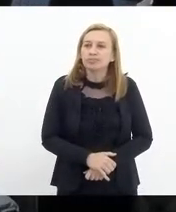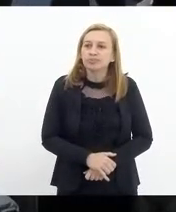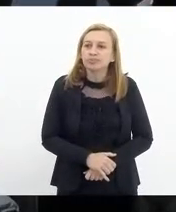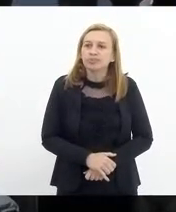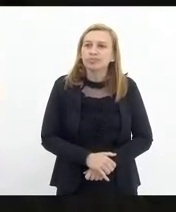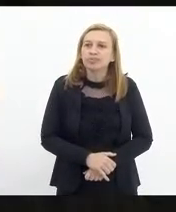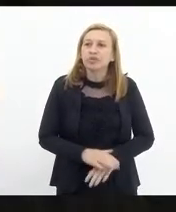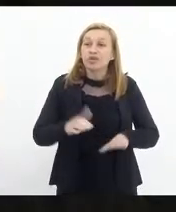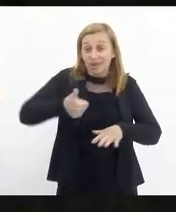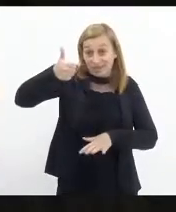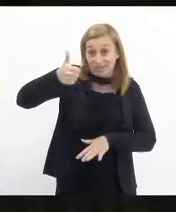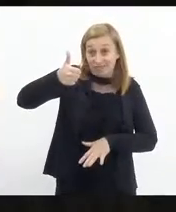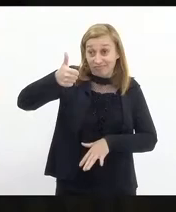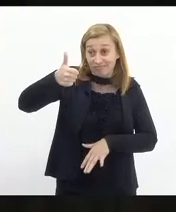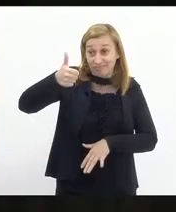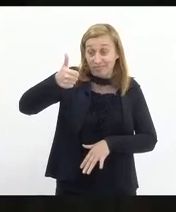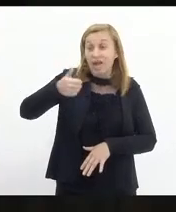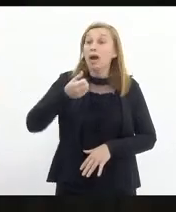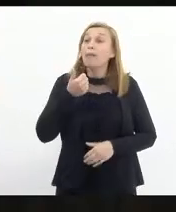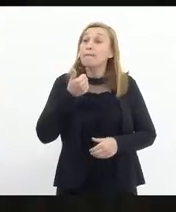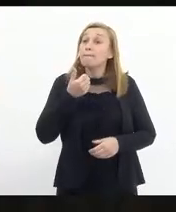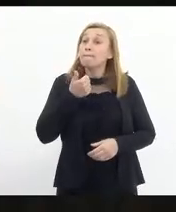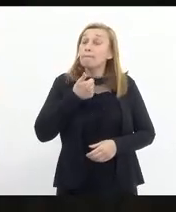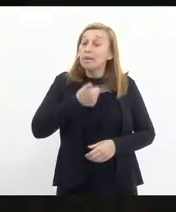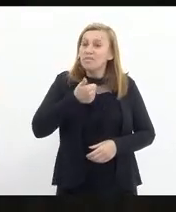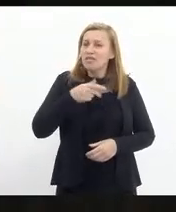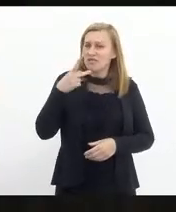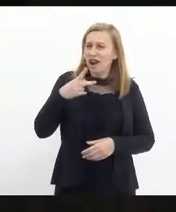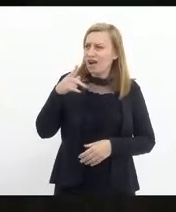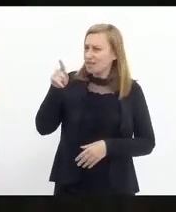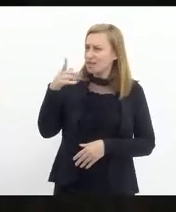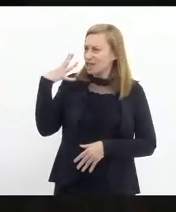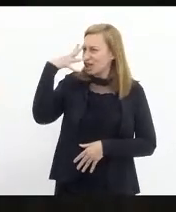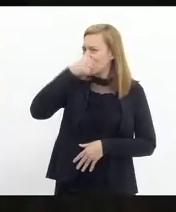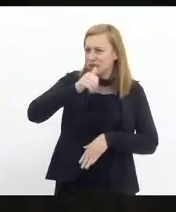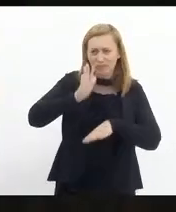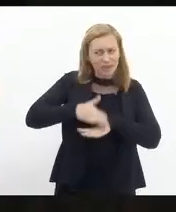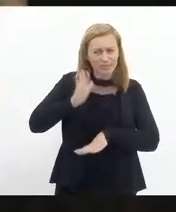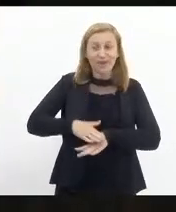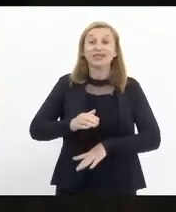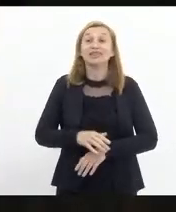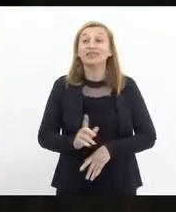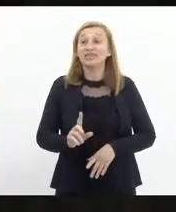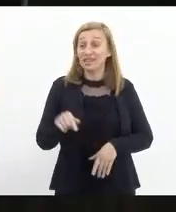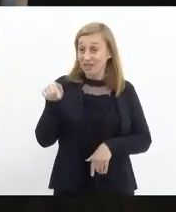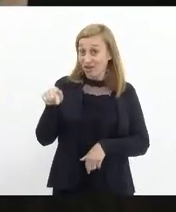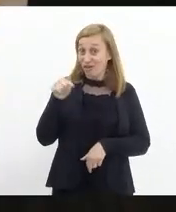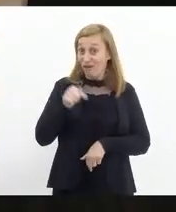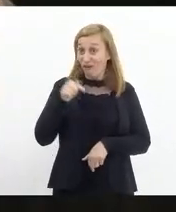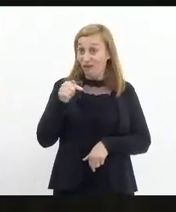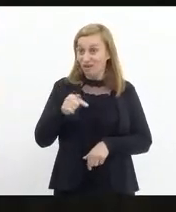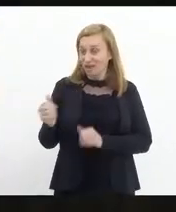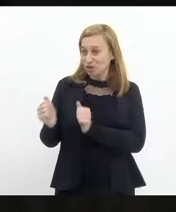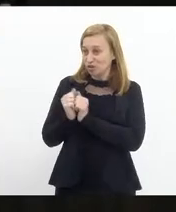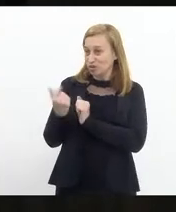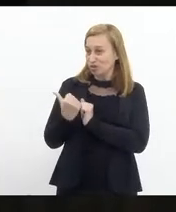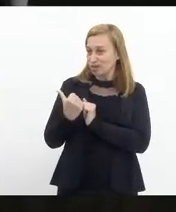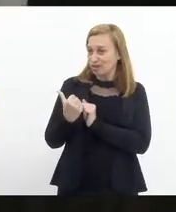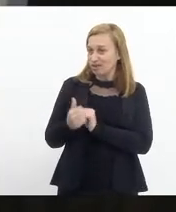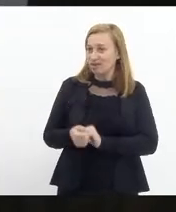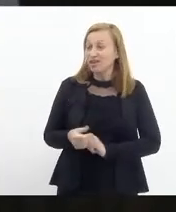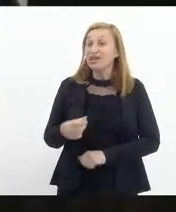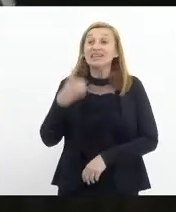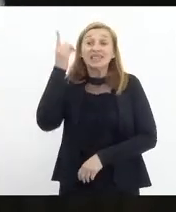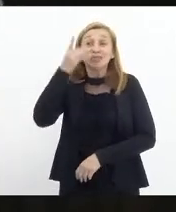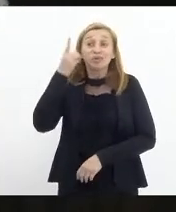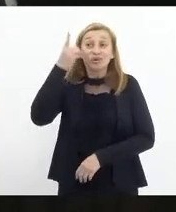Faz assim. Primeiro dizer que está cada dia mais bonito. E aqui, está comigo aqui, o